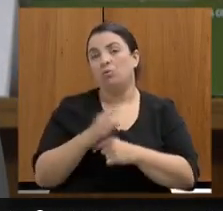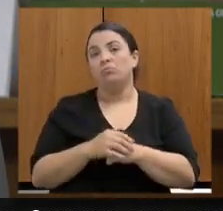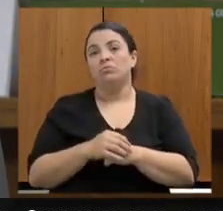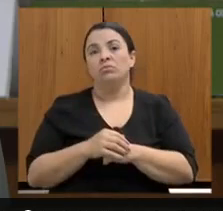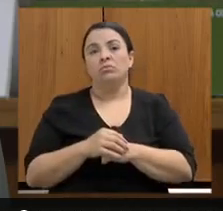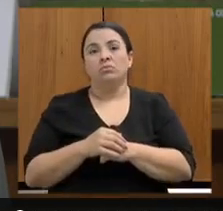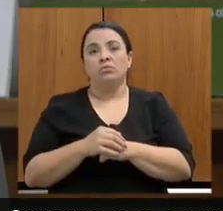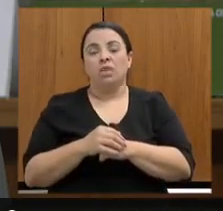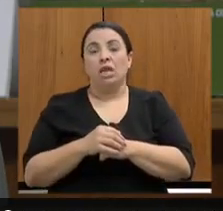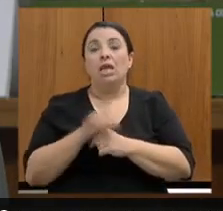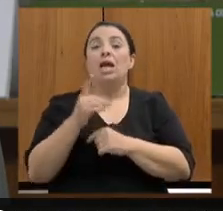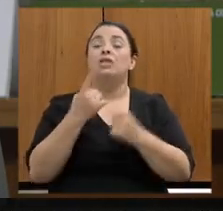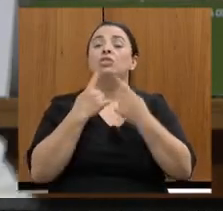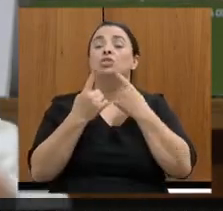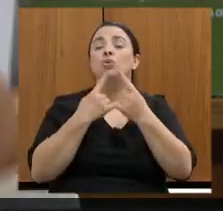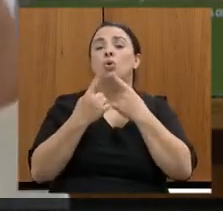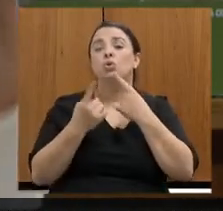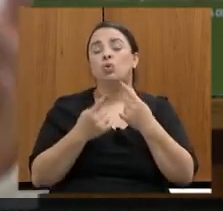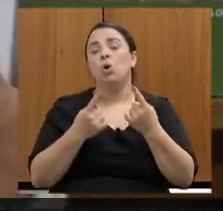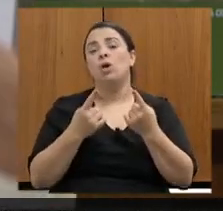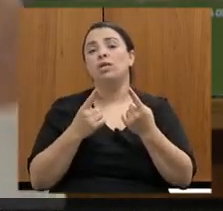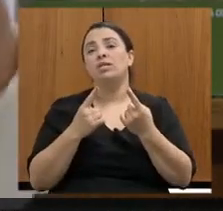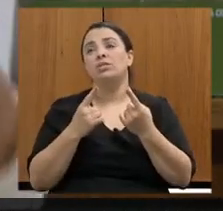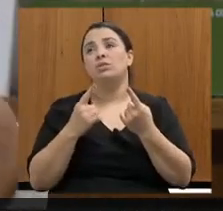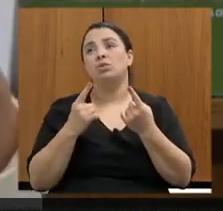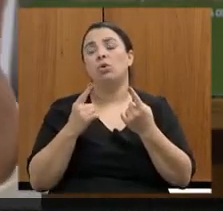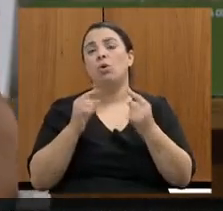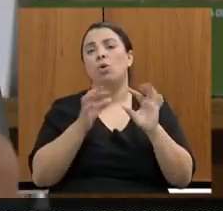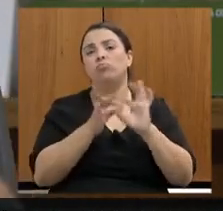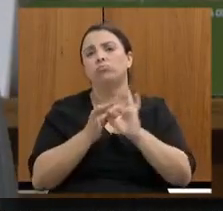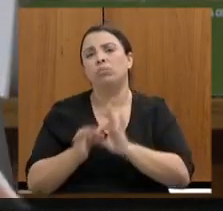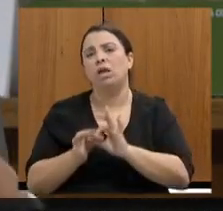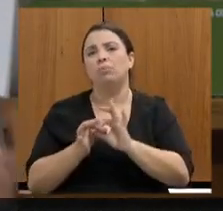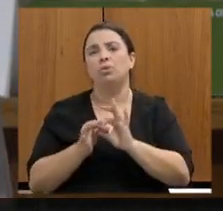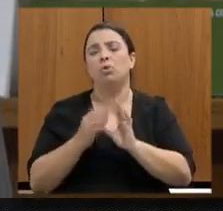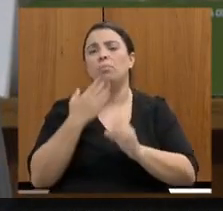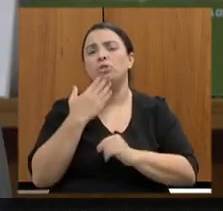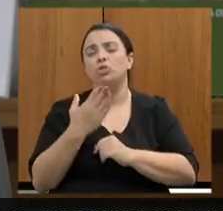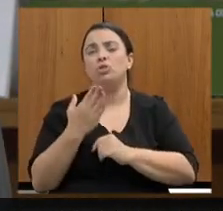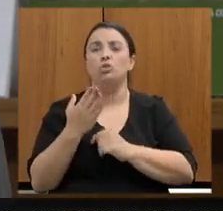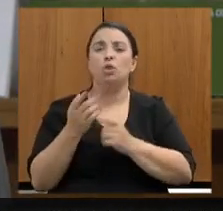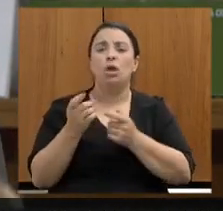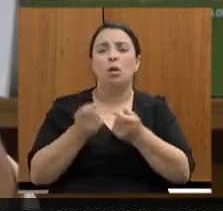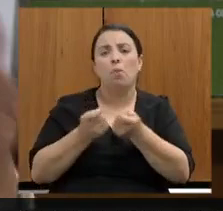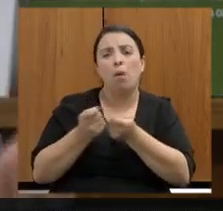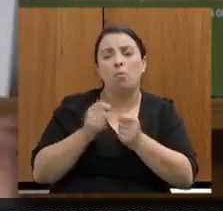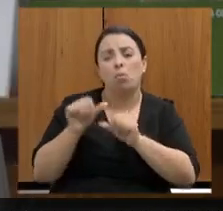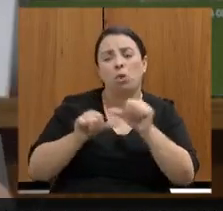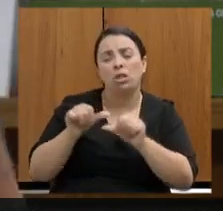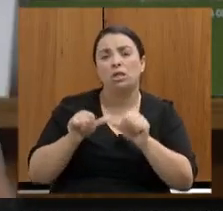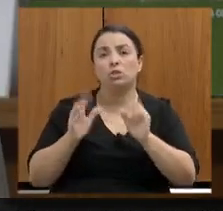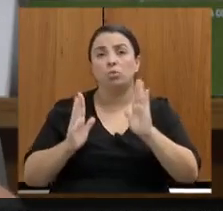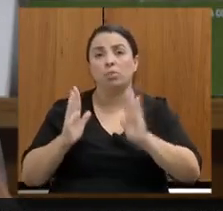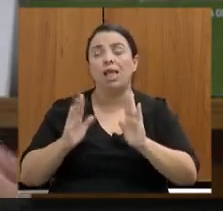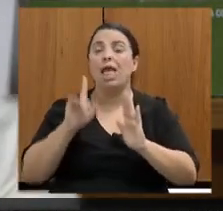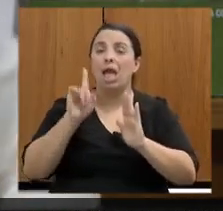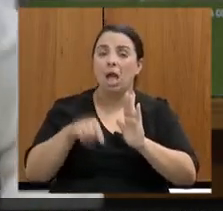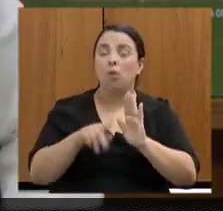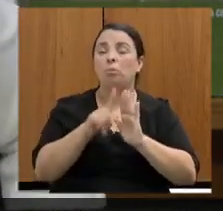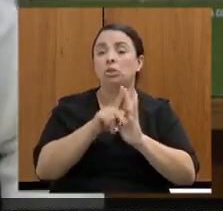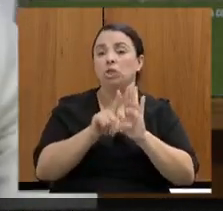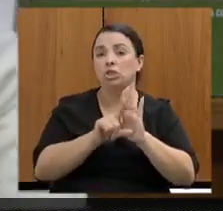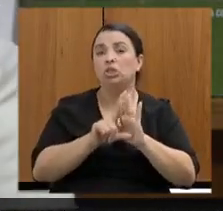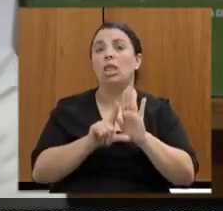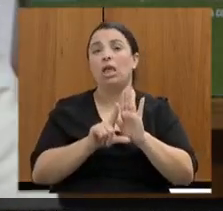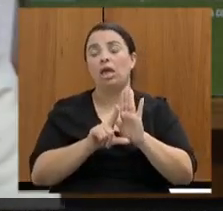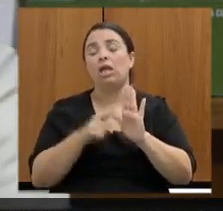E discussões em relação ao resultado desse pedido de modulação, que é um projeto de lei, que a gente está estudando, projeto de